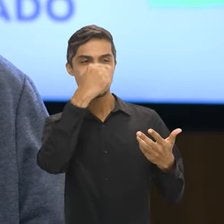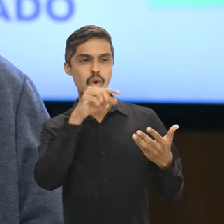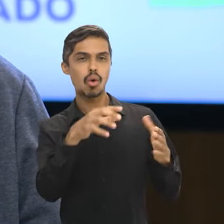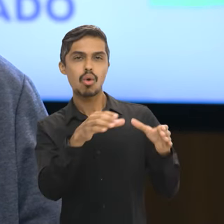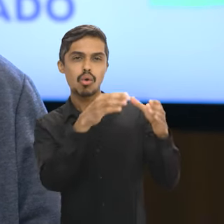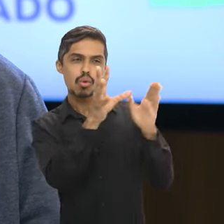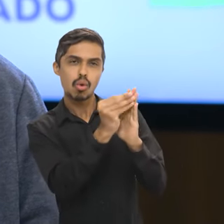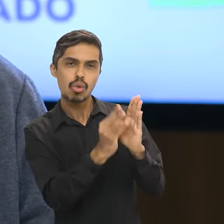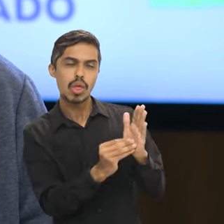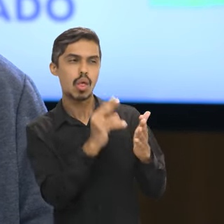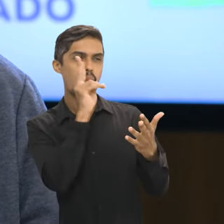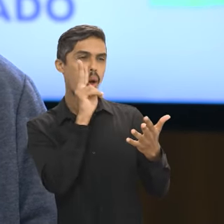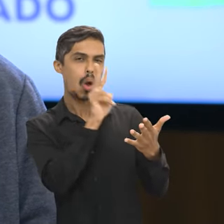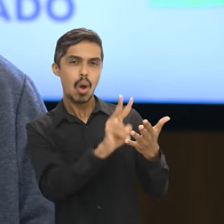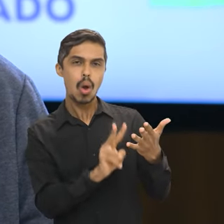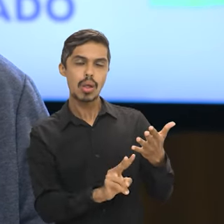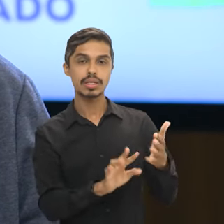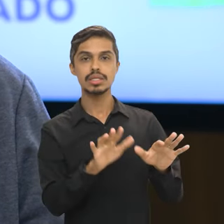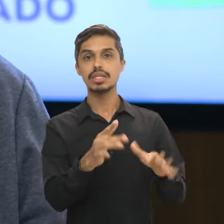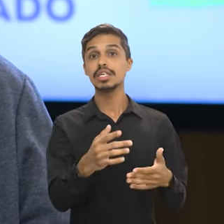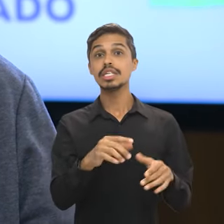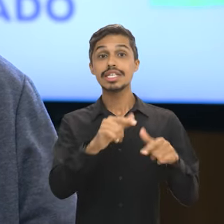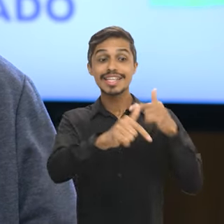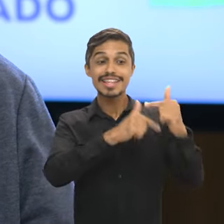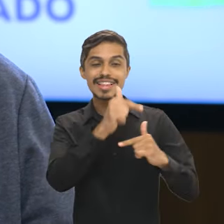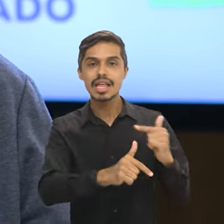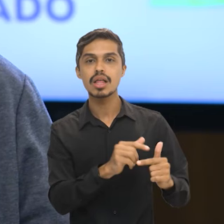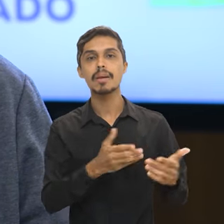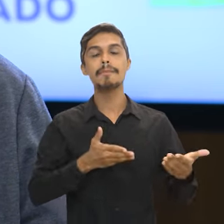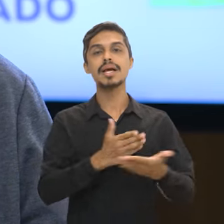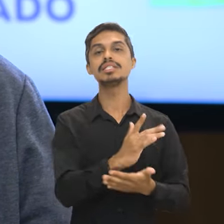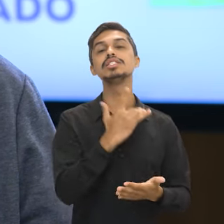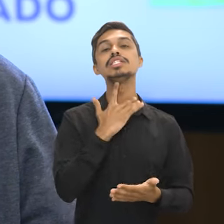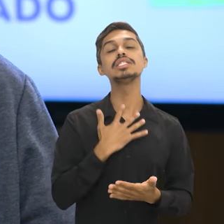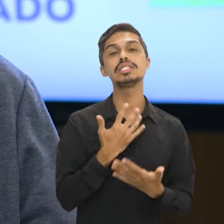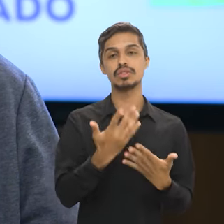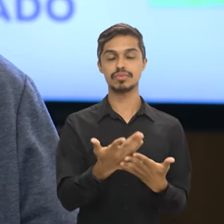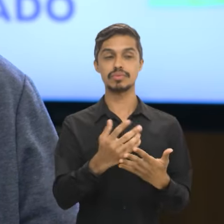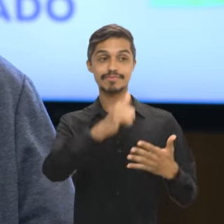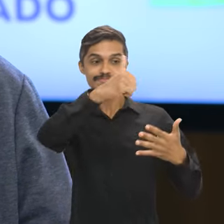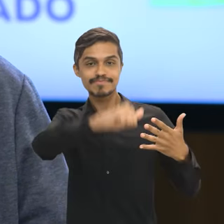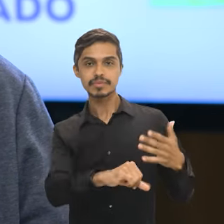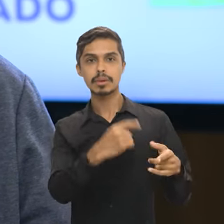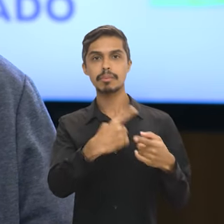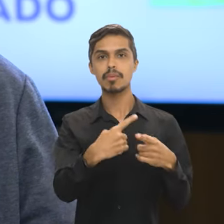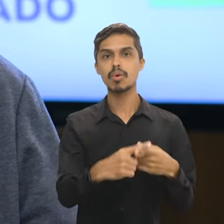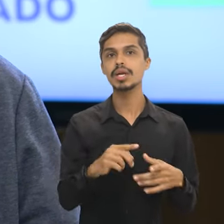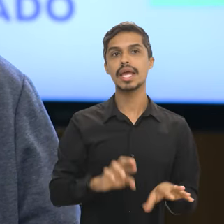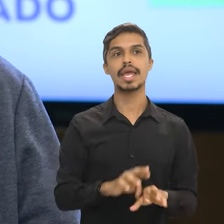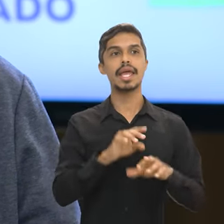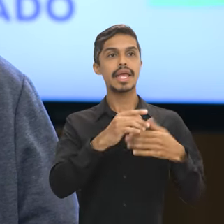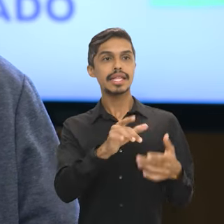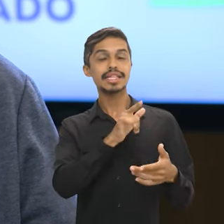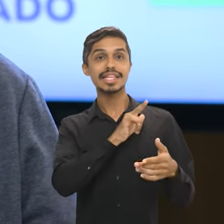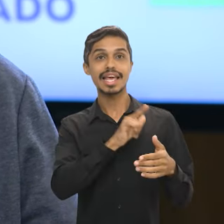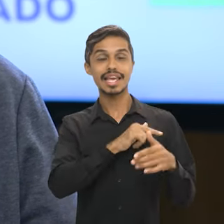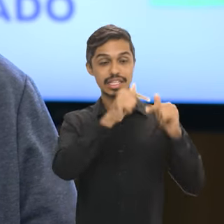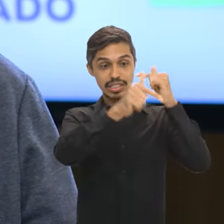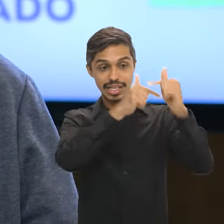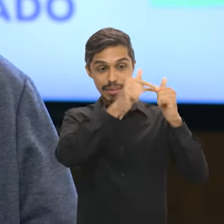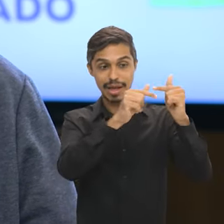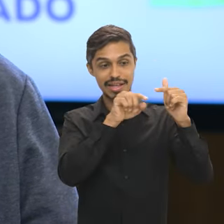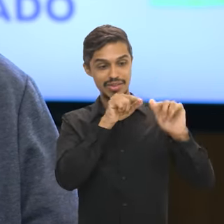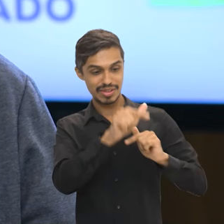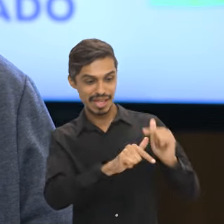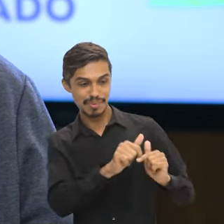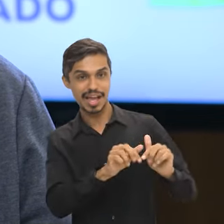conteúdos, olhe para os cargos que você realmente quer passar. Por quê? Porque eles têm diferentes pesos para diferentes conteúdos. Então